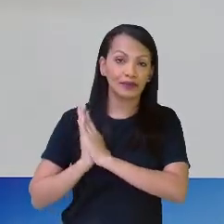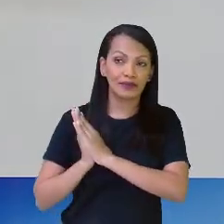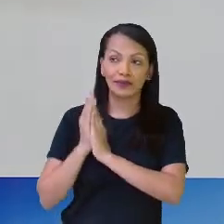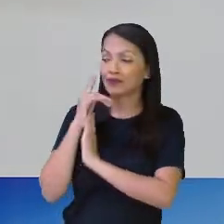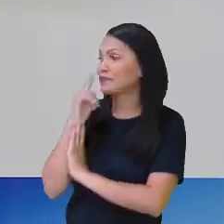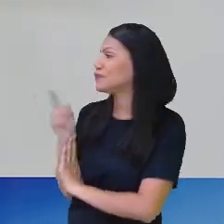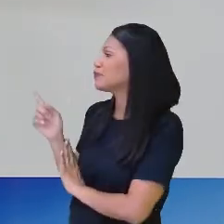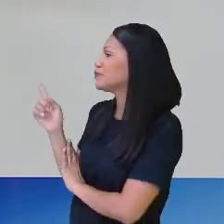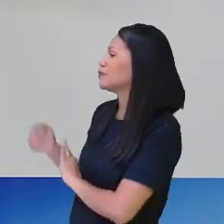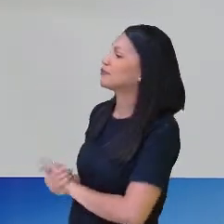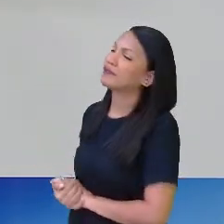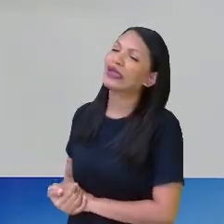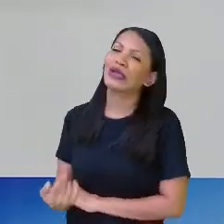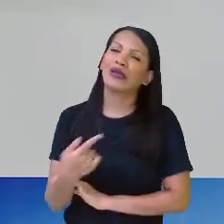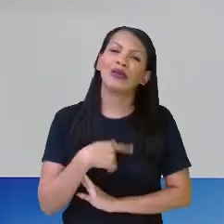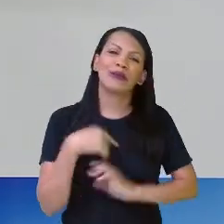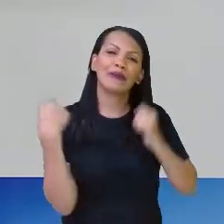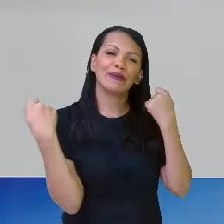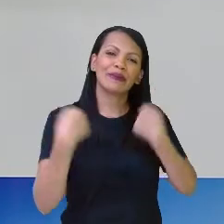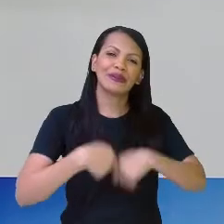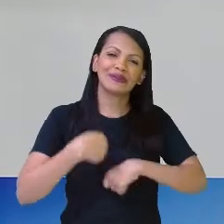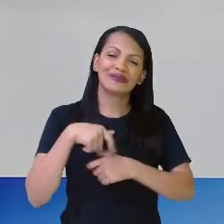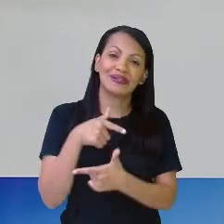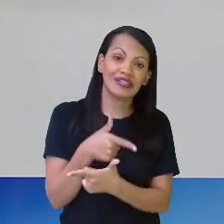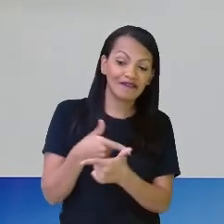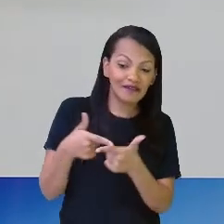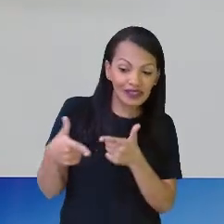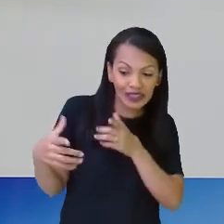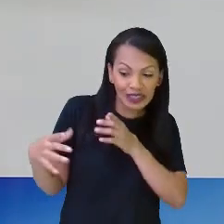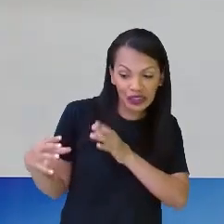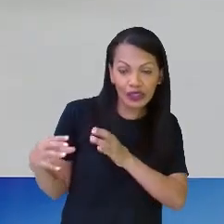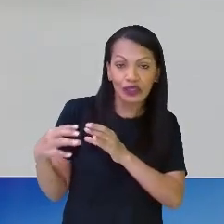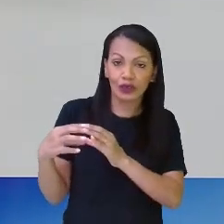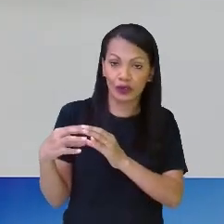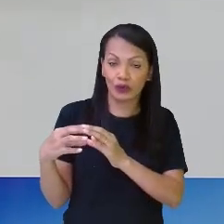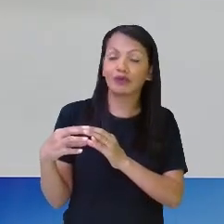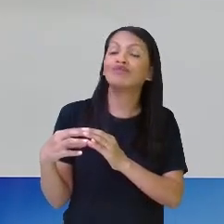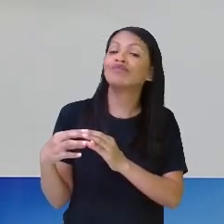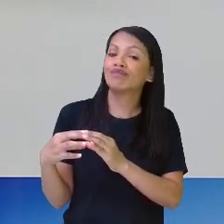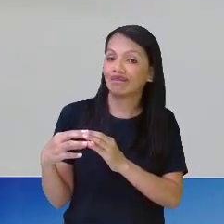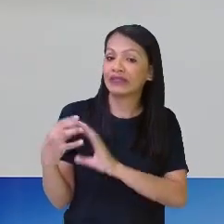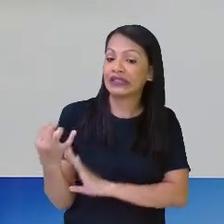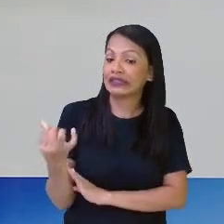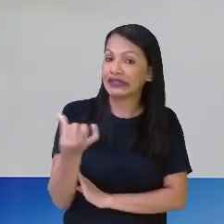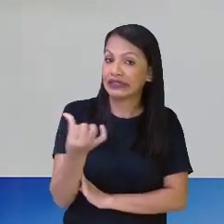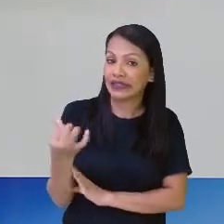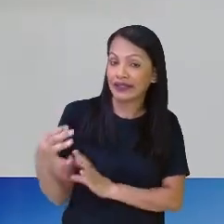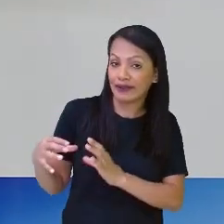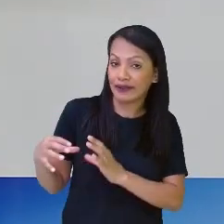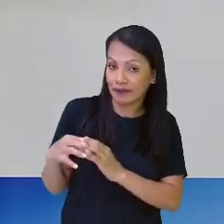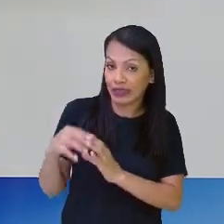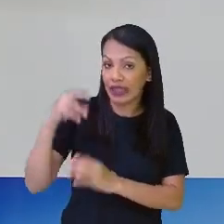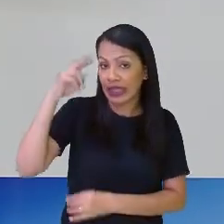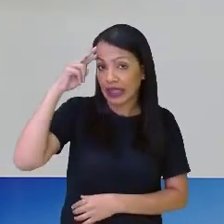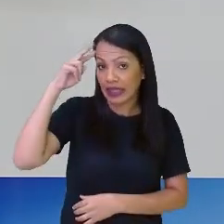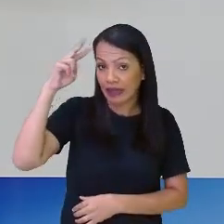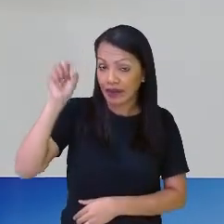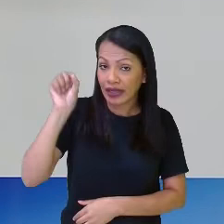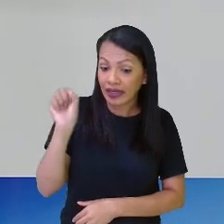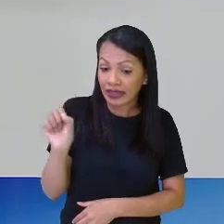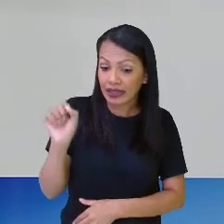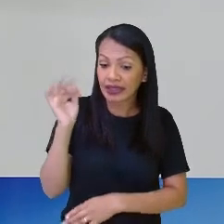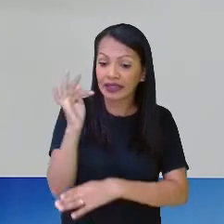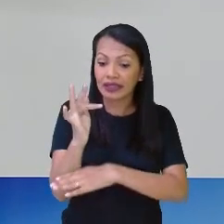E eu preciso dividir essa quantidade em grupos, em 6 grupos, né? E lembra que na